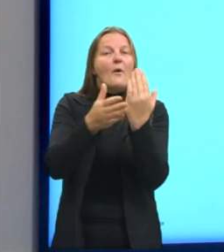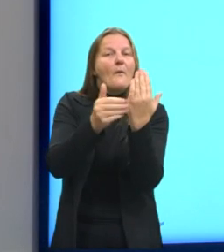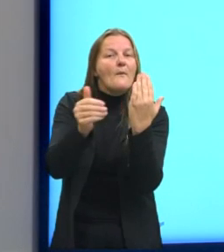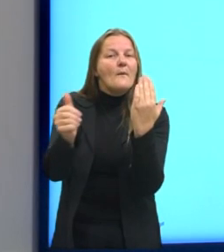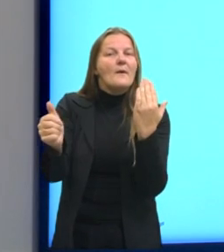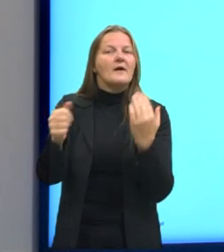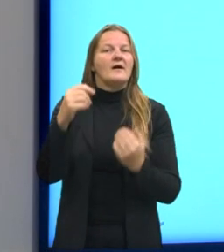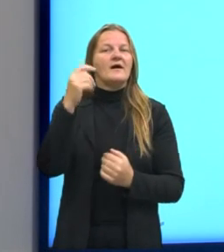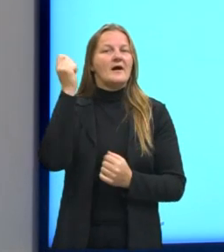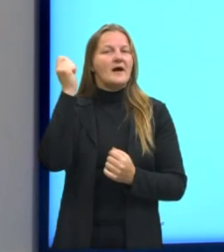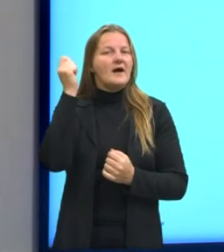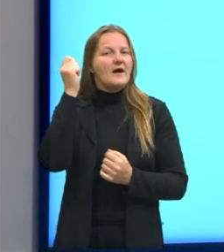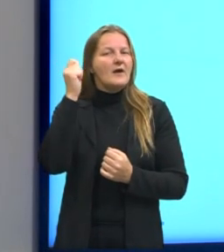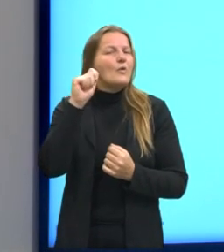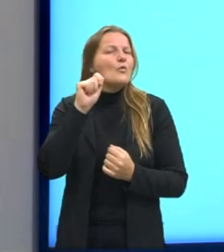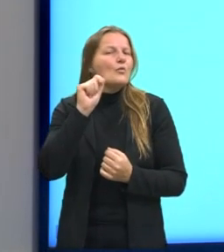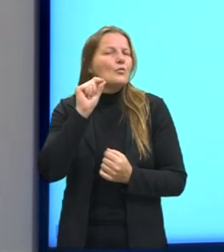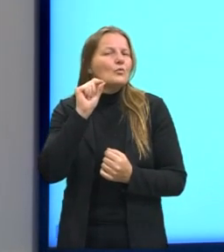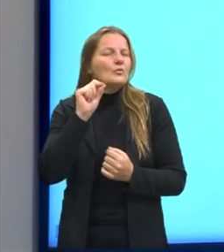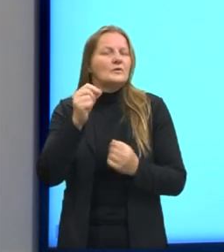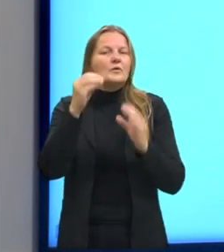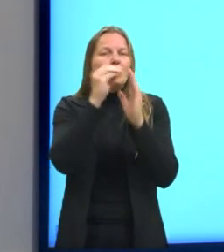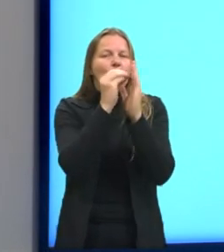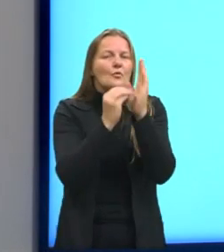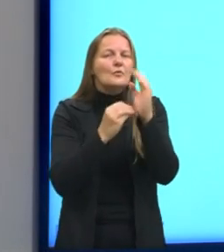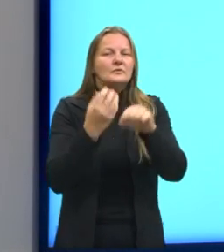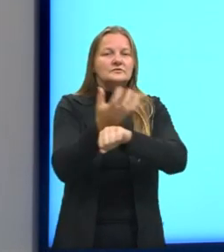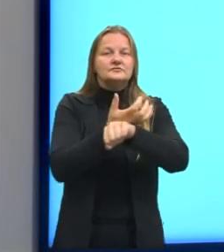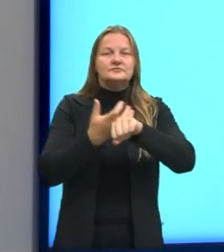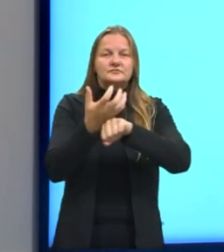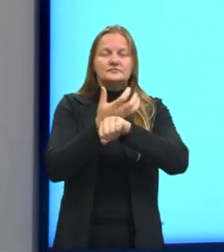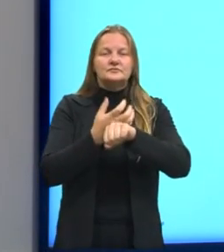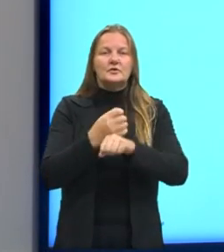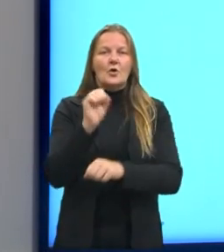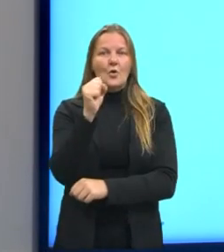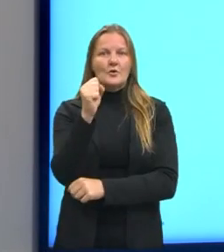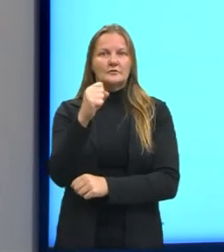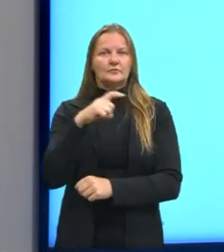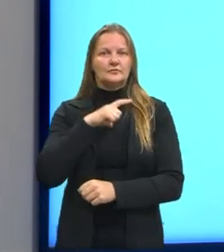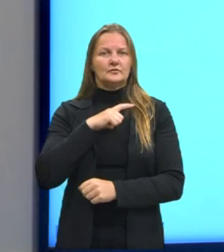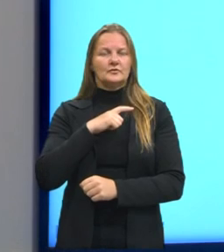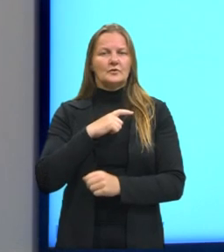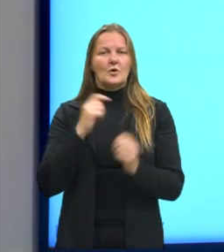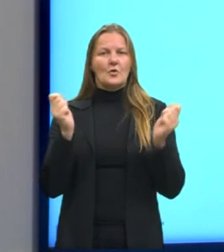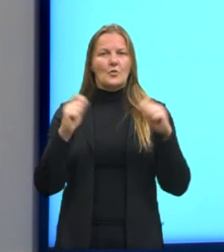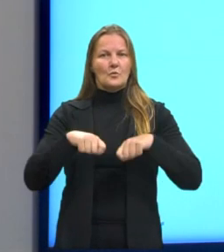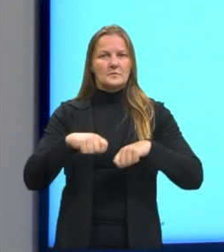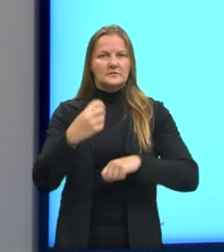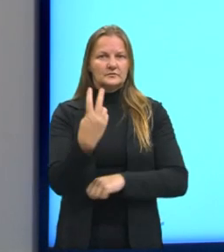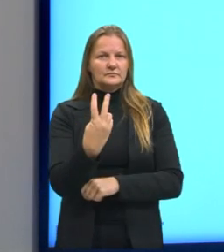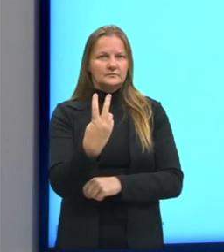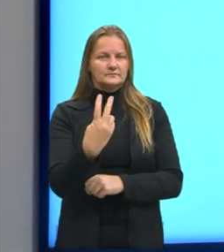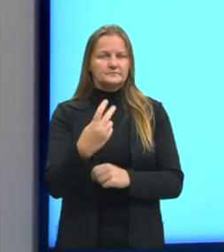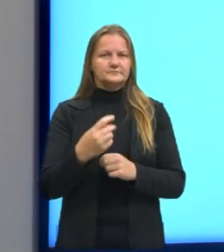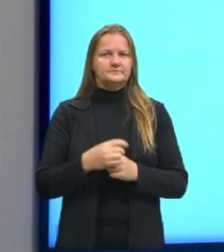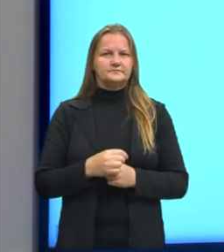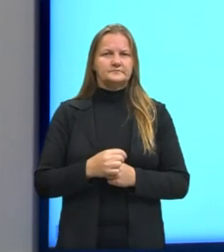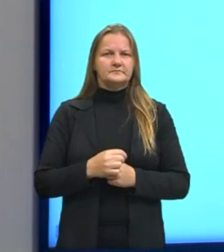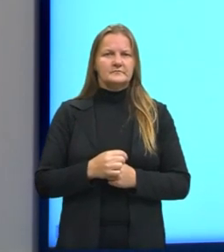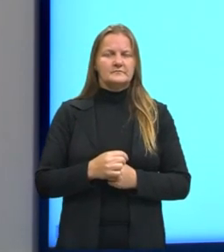dentro do nosso componente curricular, a habilidade 8 da competência 2, nós